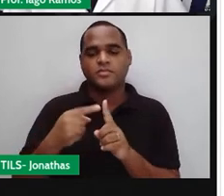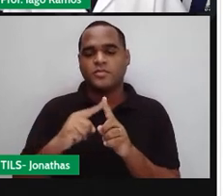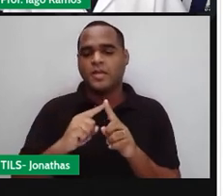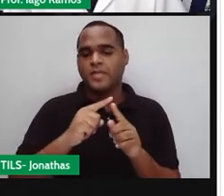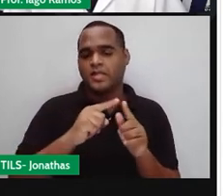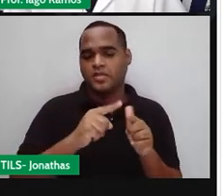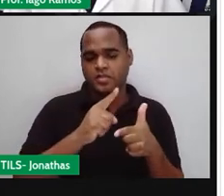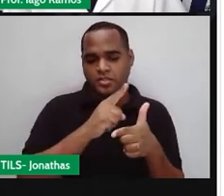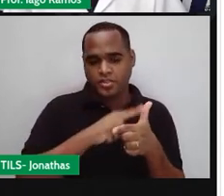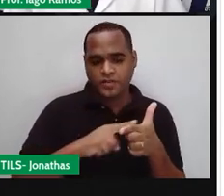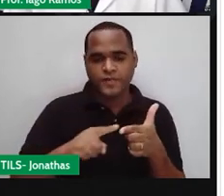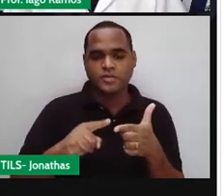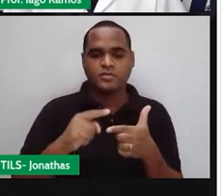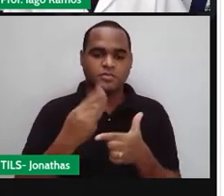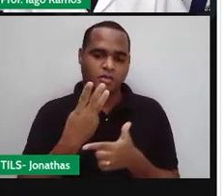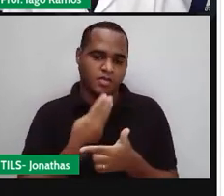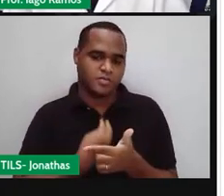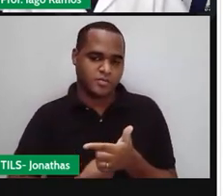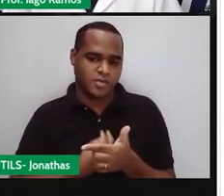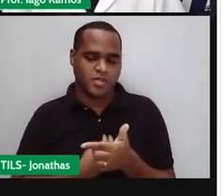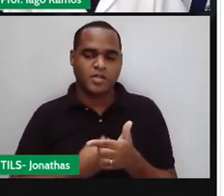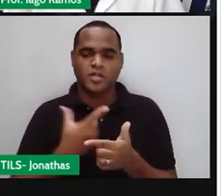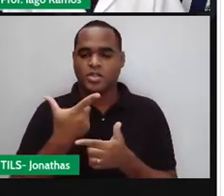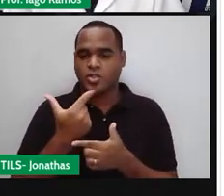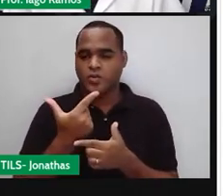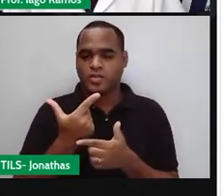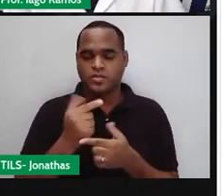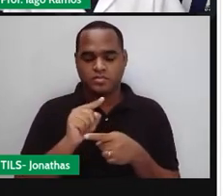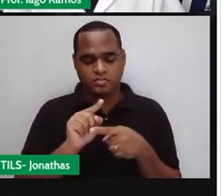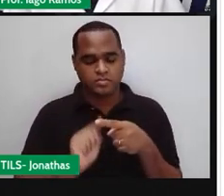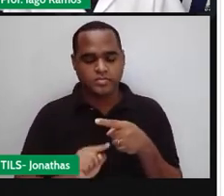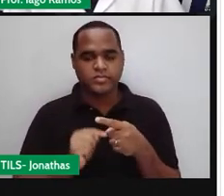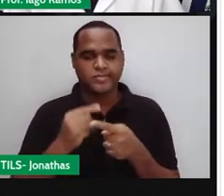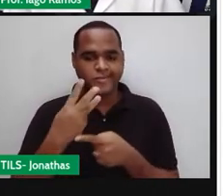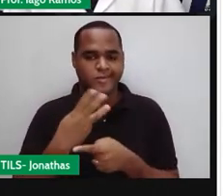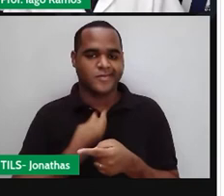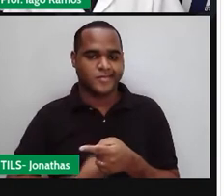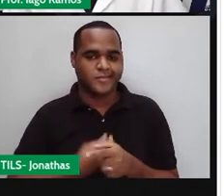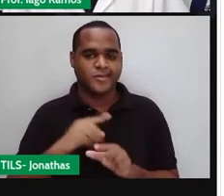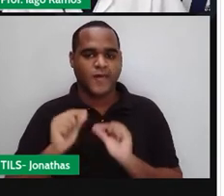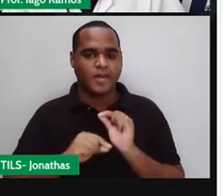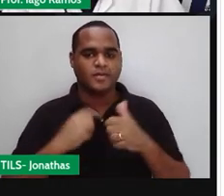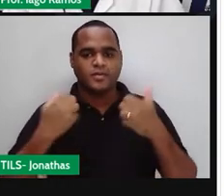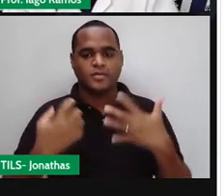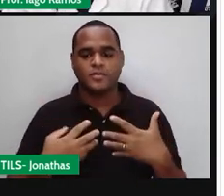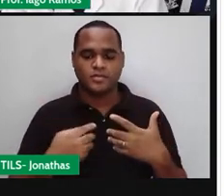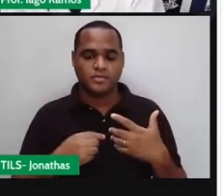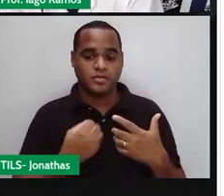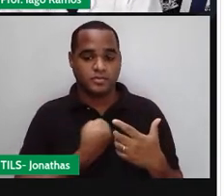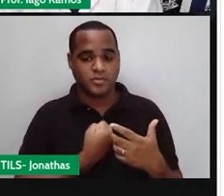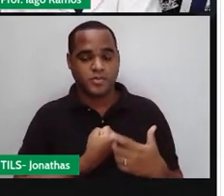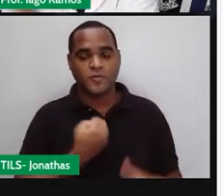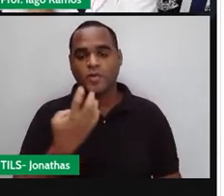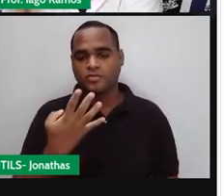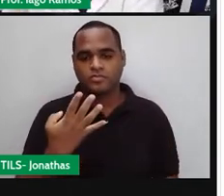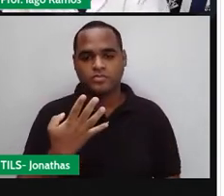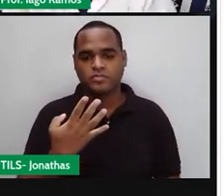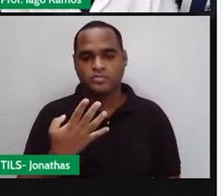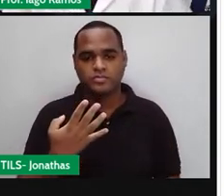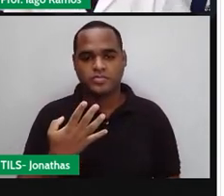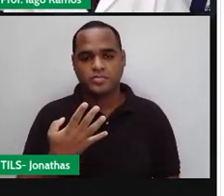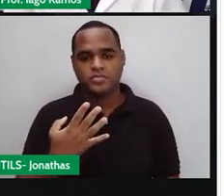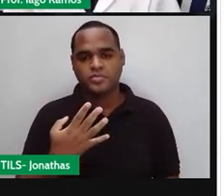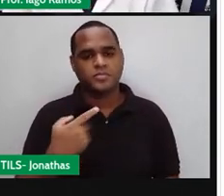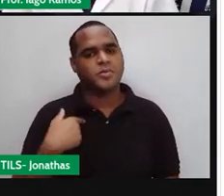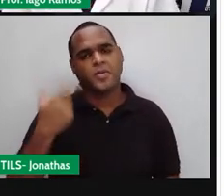Dividido por três positivo. Isso é doze dividido por três. E doze dividido por três, você já sabe que é quatro. A gente nem vai